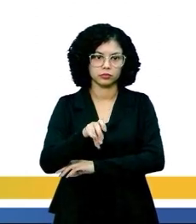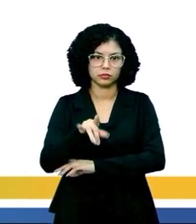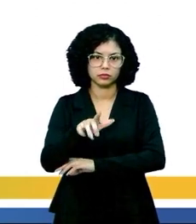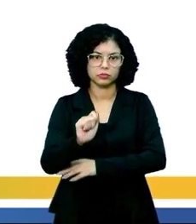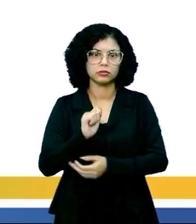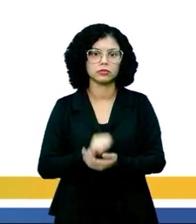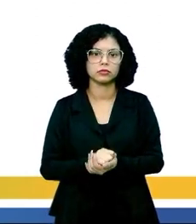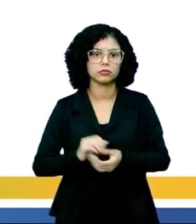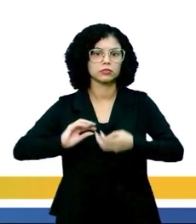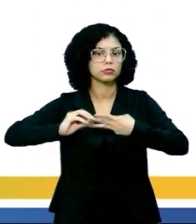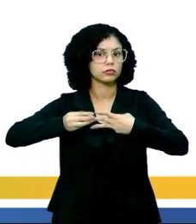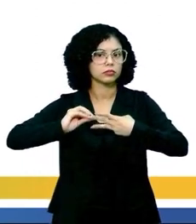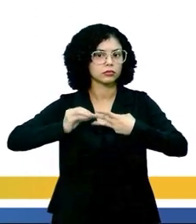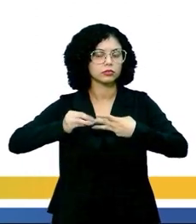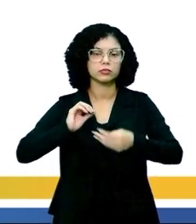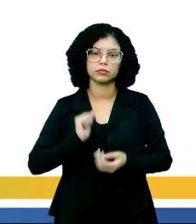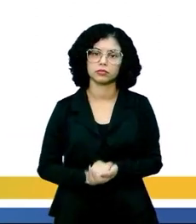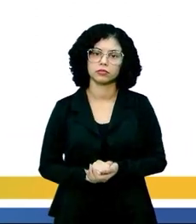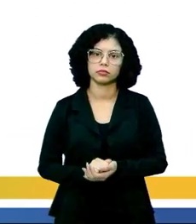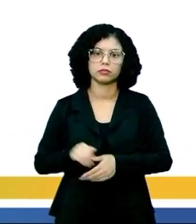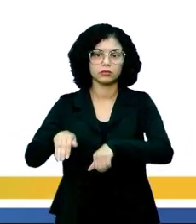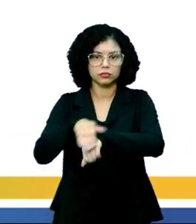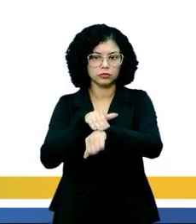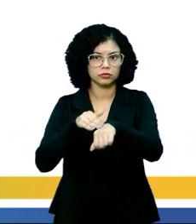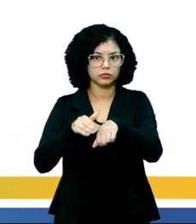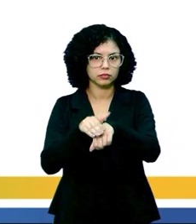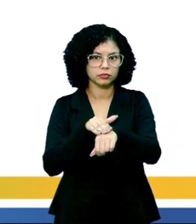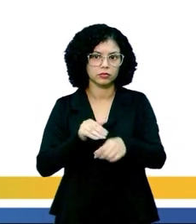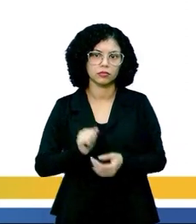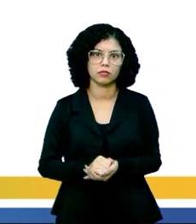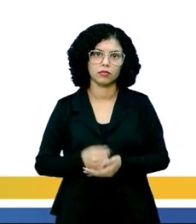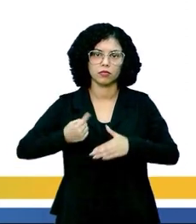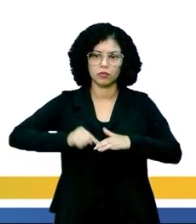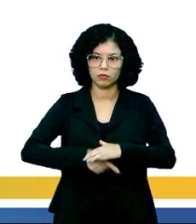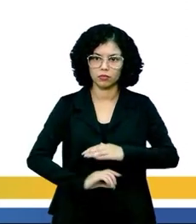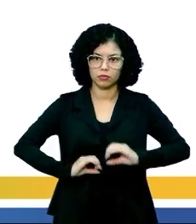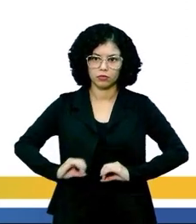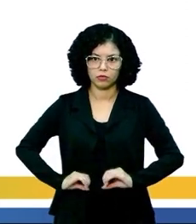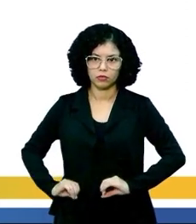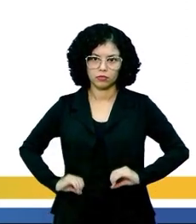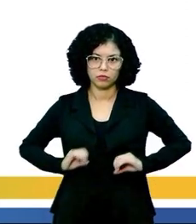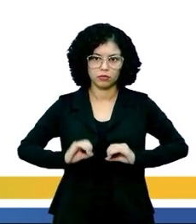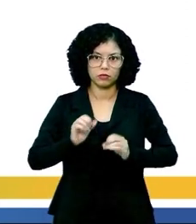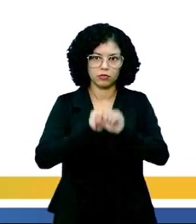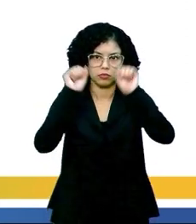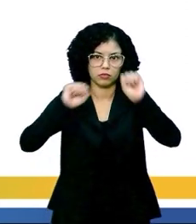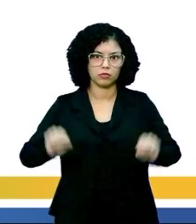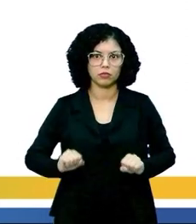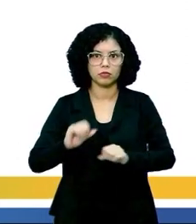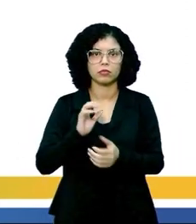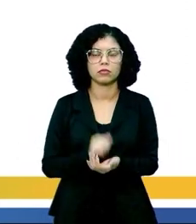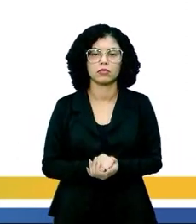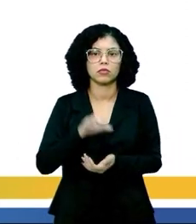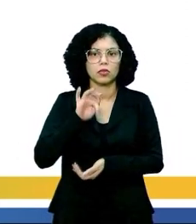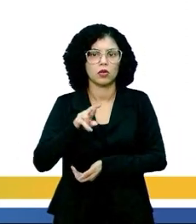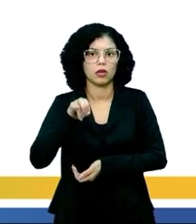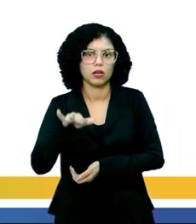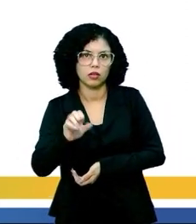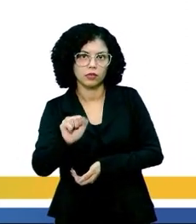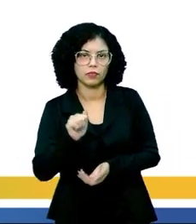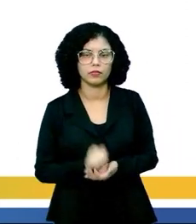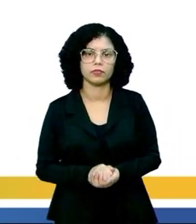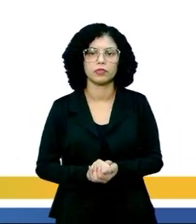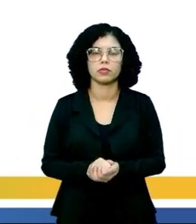organela, célula, tecido, órgão, sistema e, por último, o organismo.